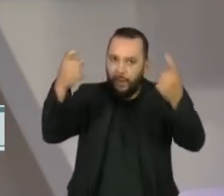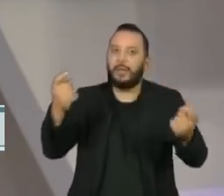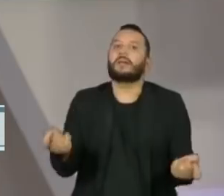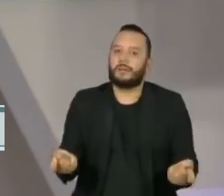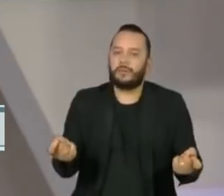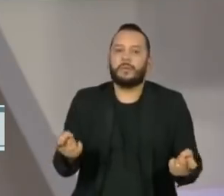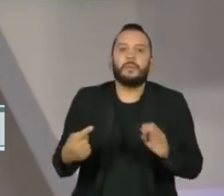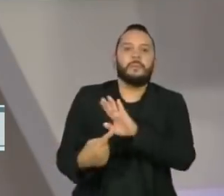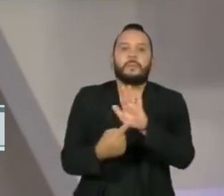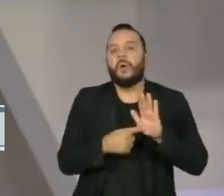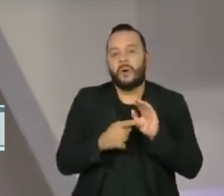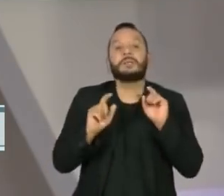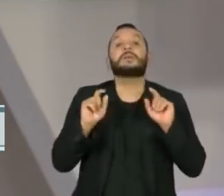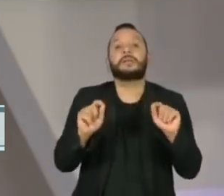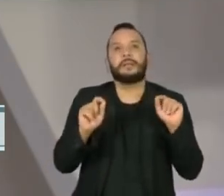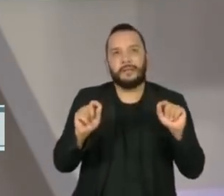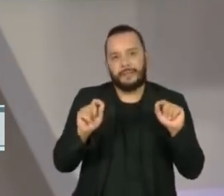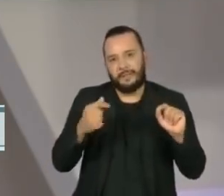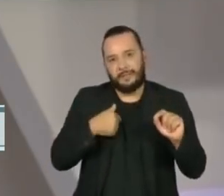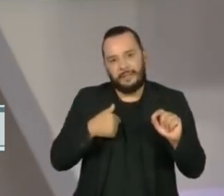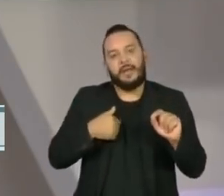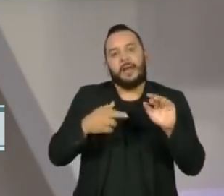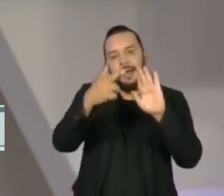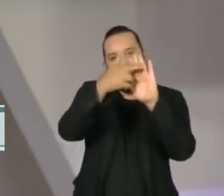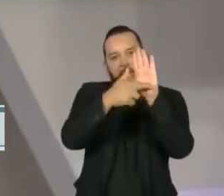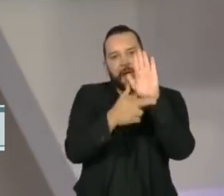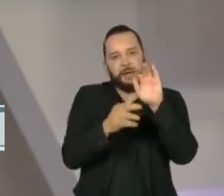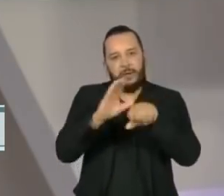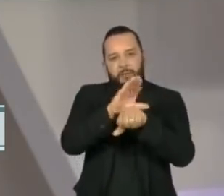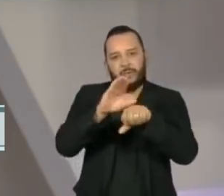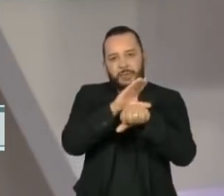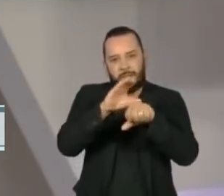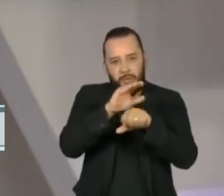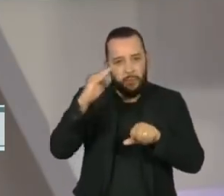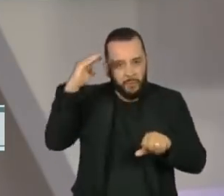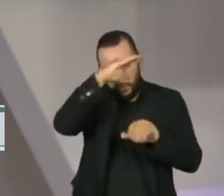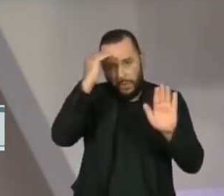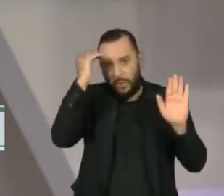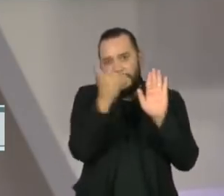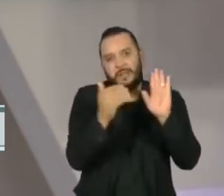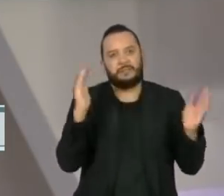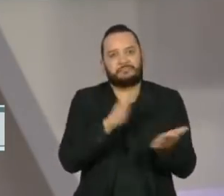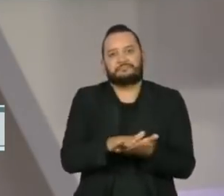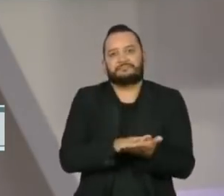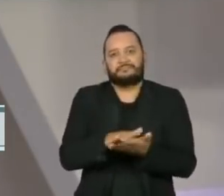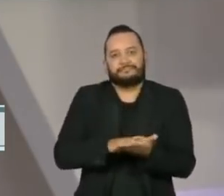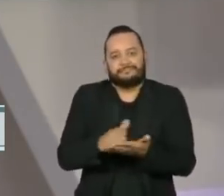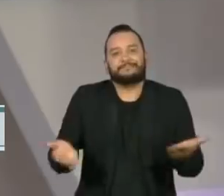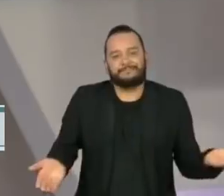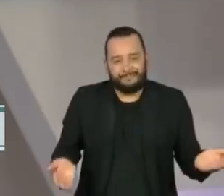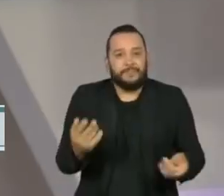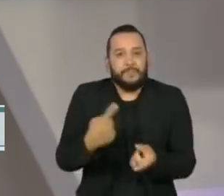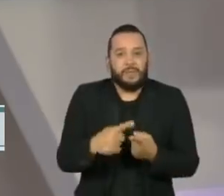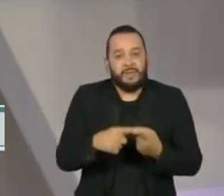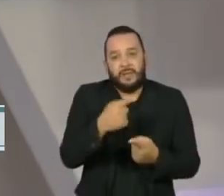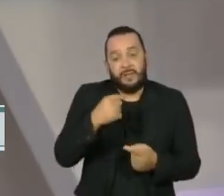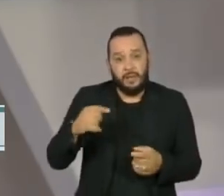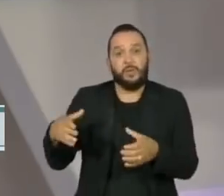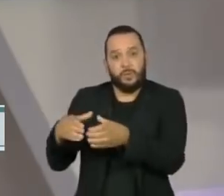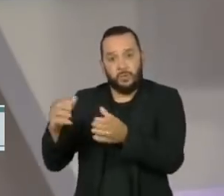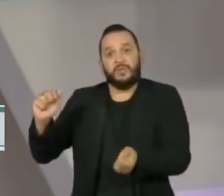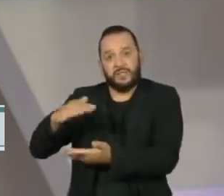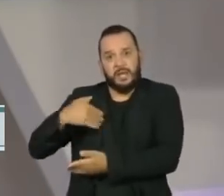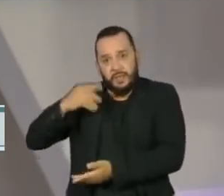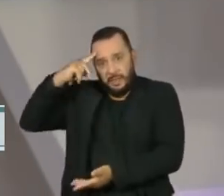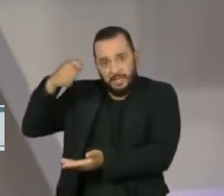demonstrando desprezo pelos princípios constitucionais da administração pública, pelas decisões técnicas da